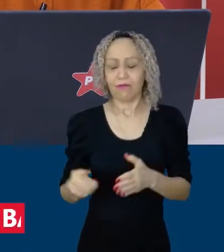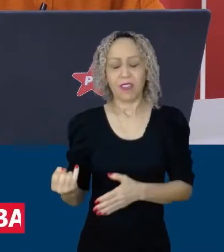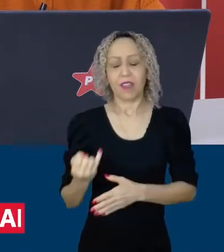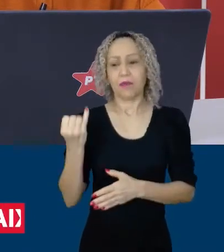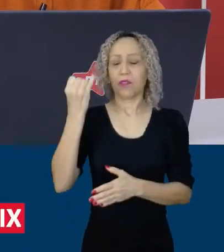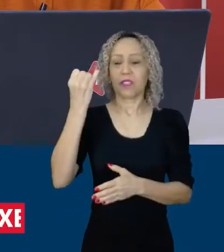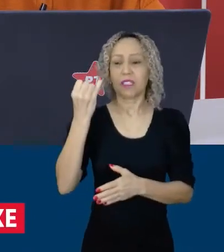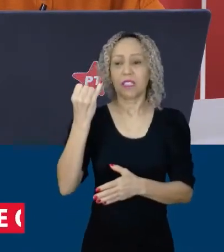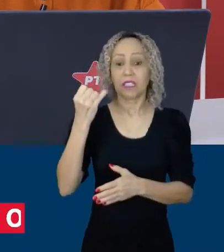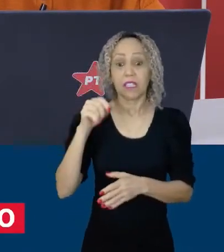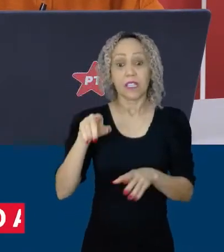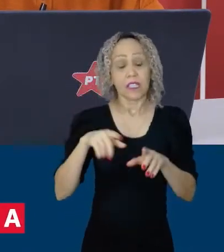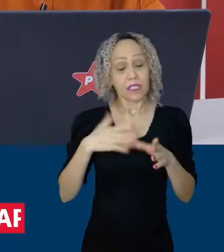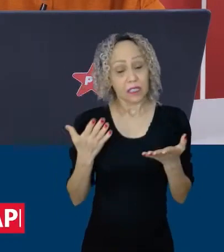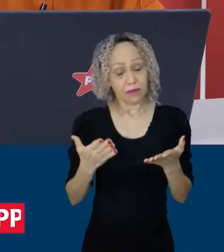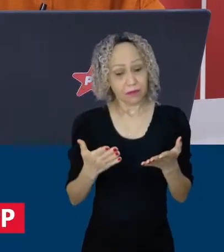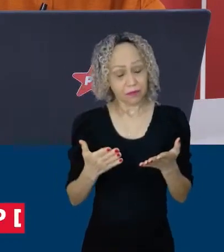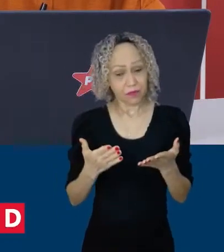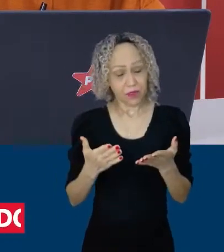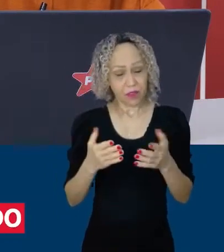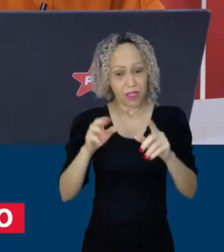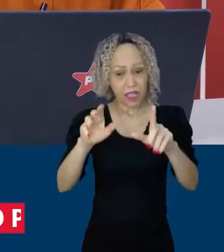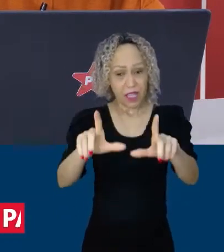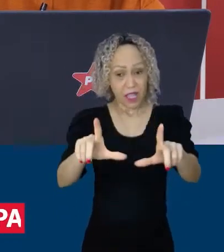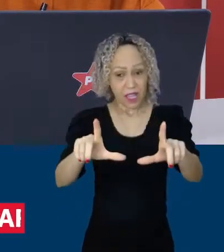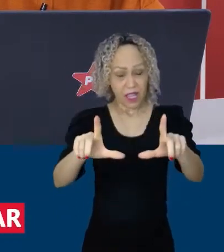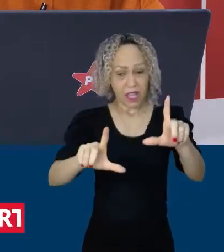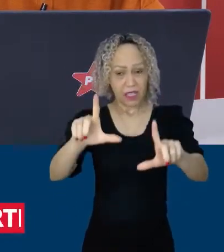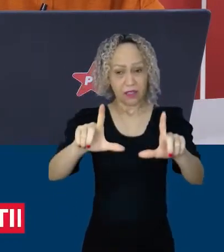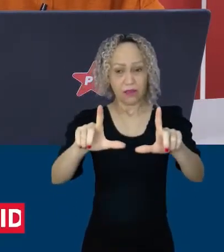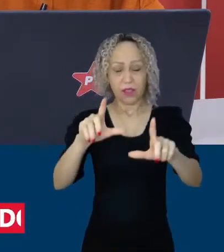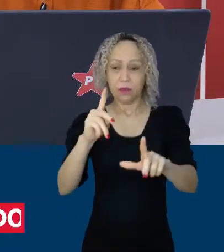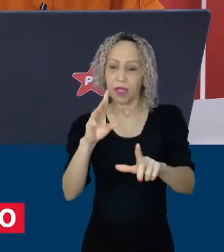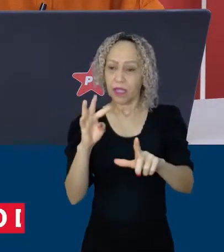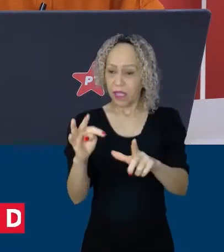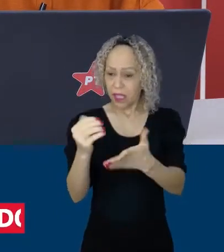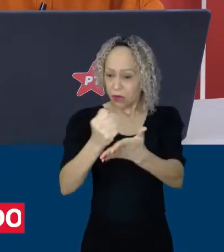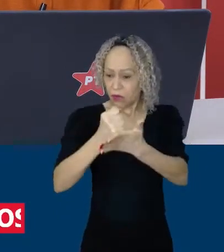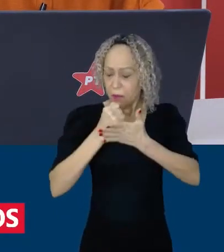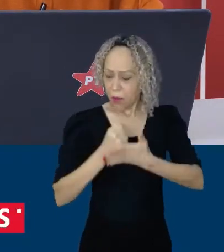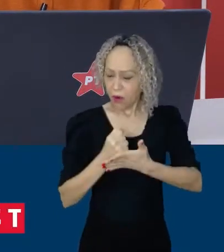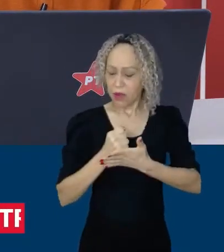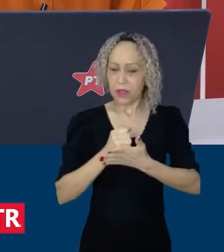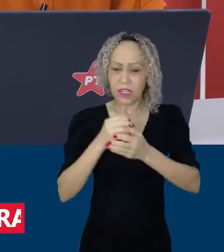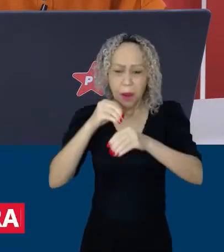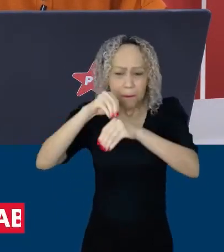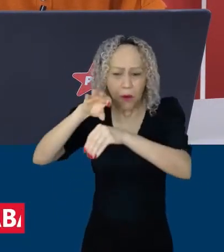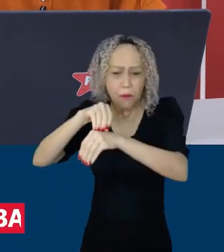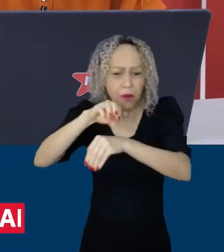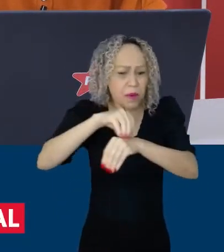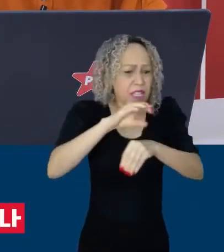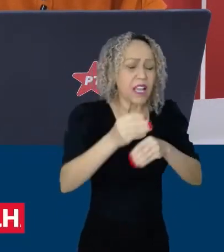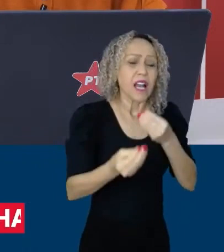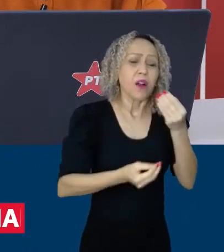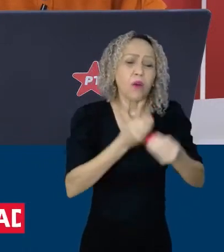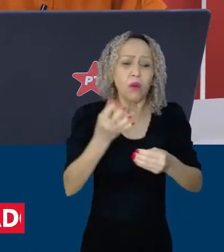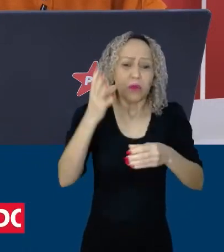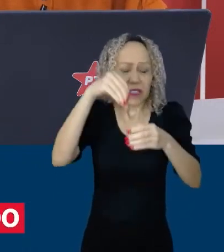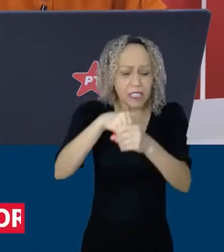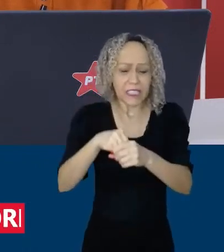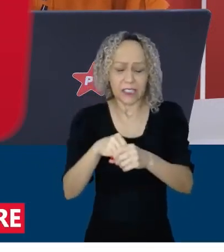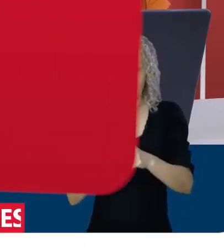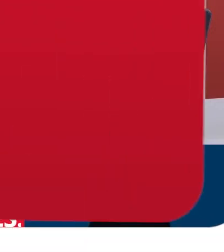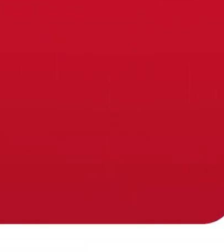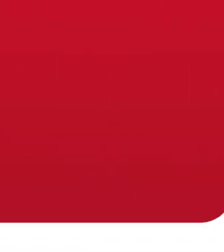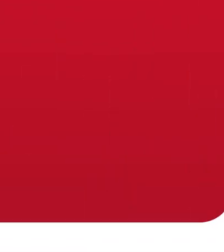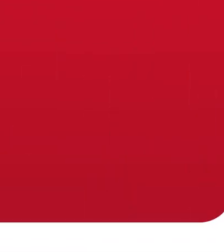publicar e levar às pessoas o conhecimento desses processos que estão sendo construídos de forma muito intensa dentro do governo do presidente